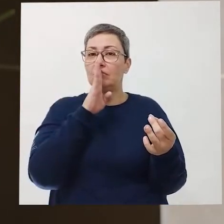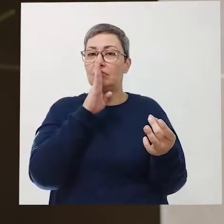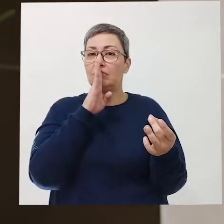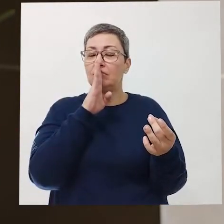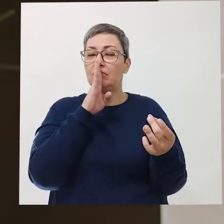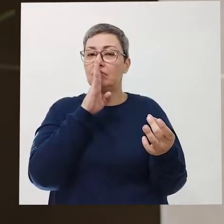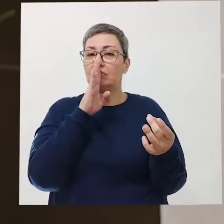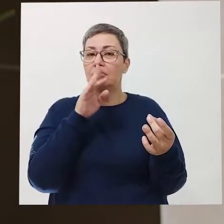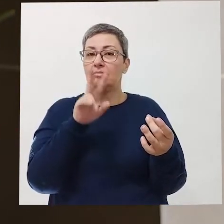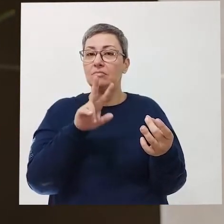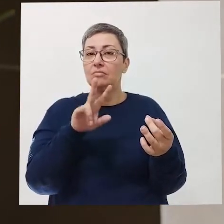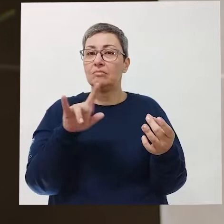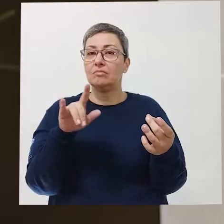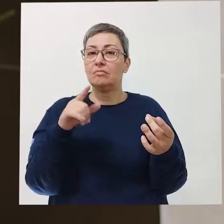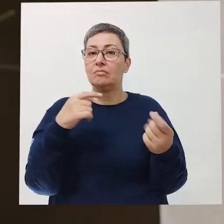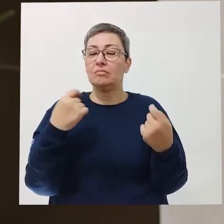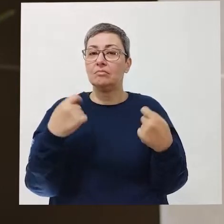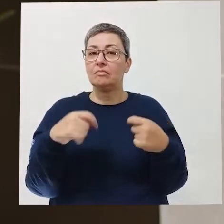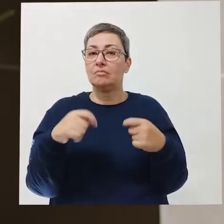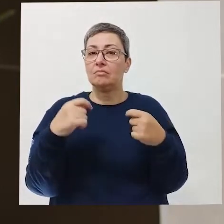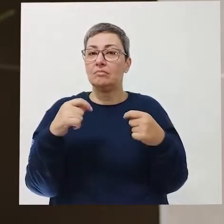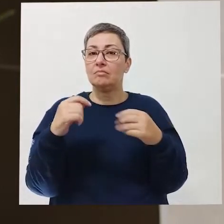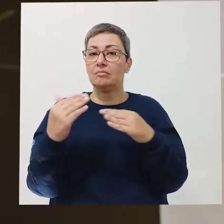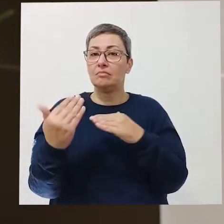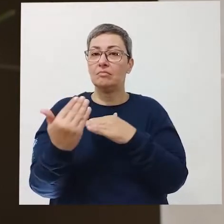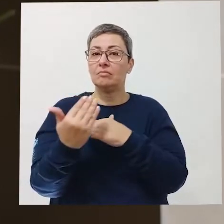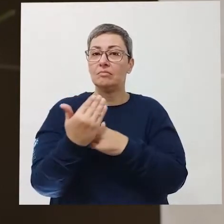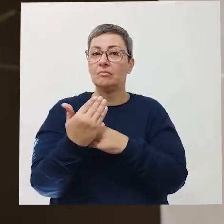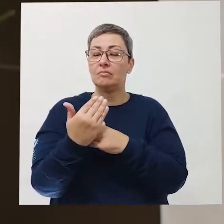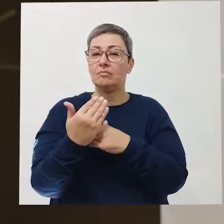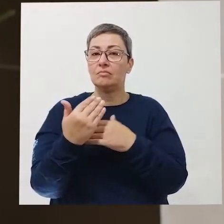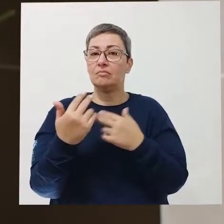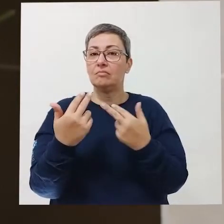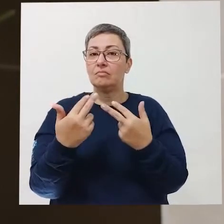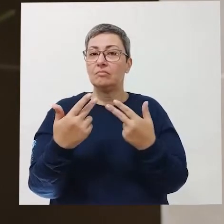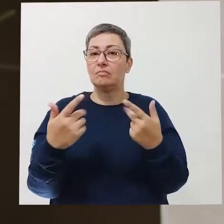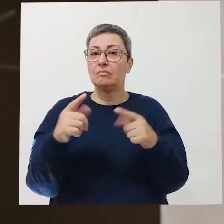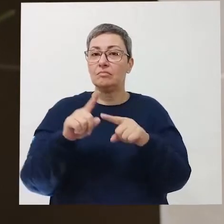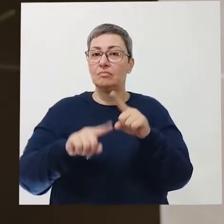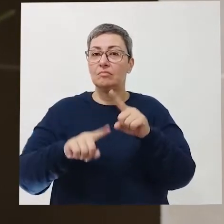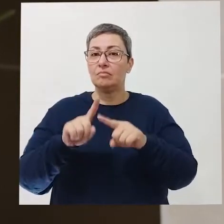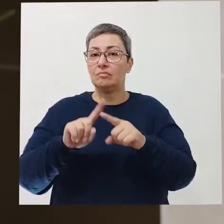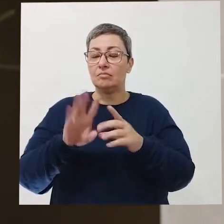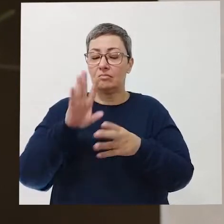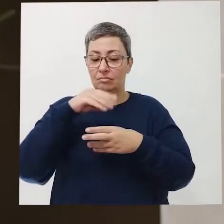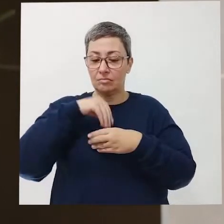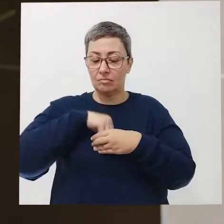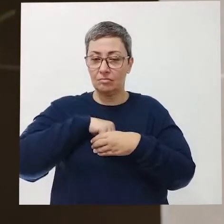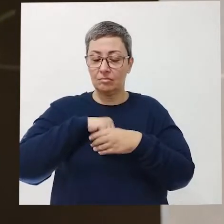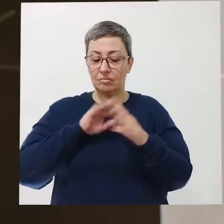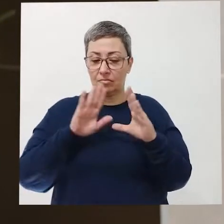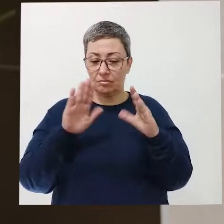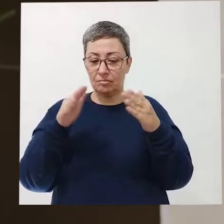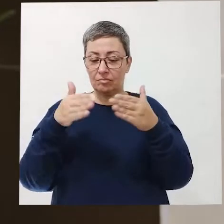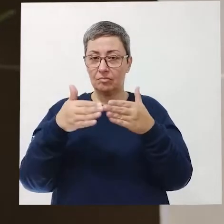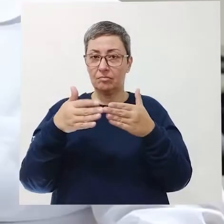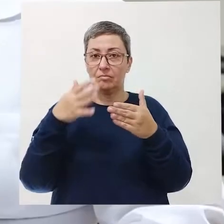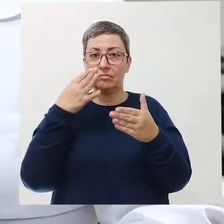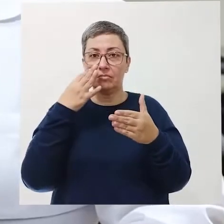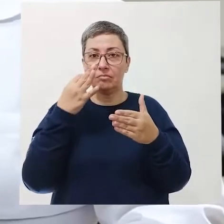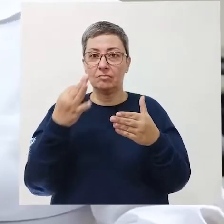vai ter que fazer isso com a ajuda de algum objeto interno no qual você foca a sua atenção.